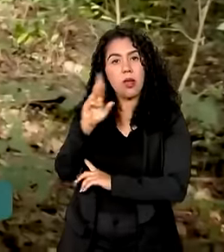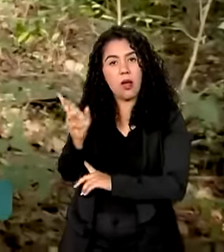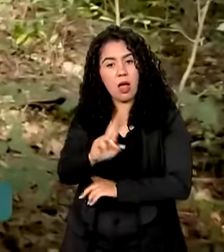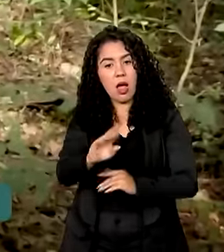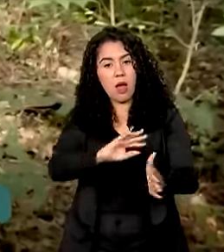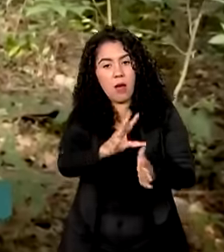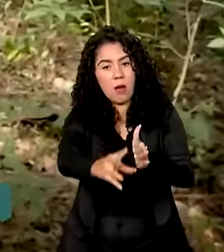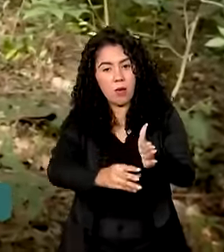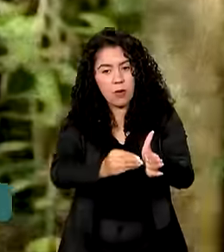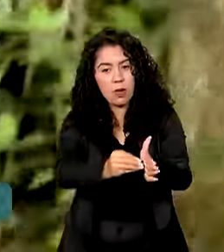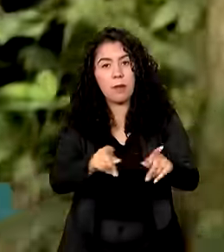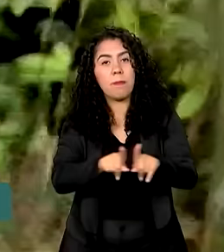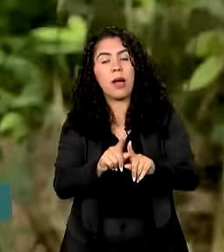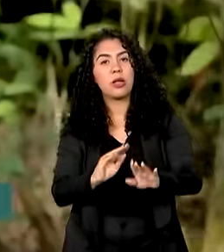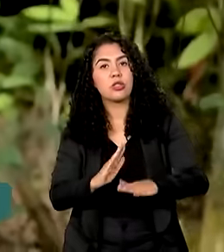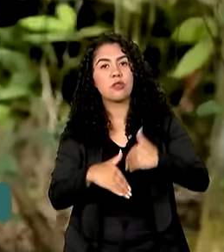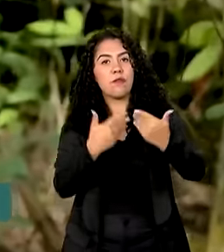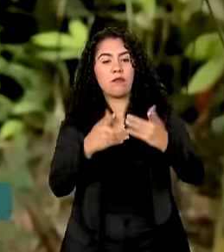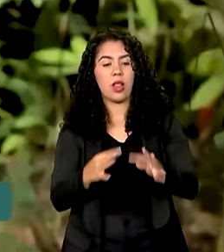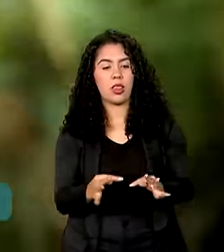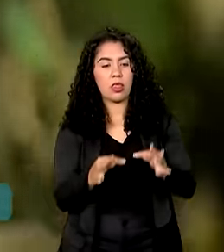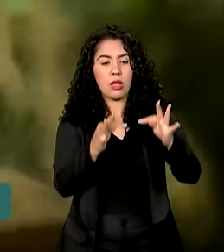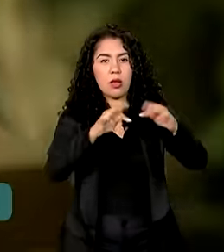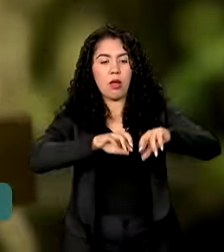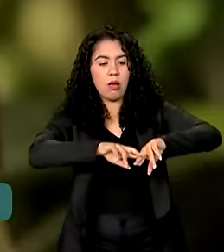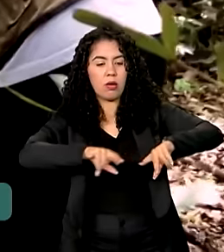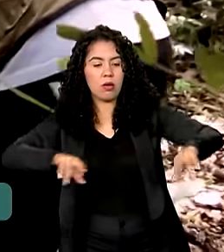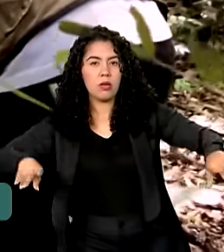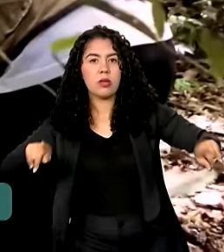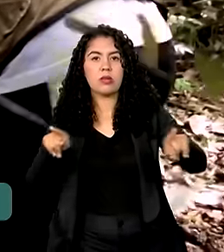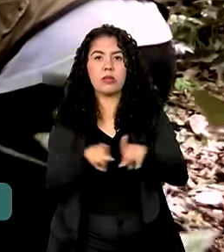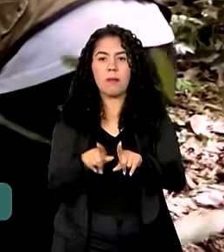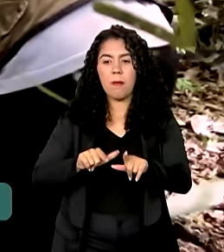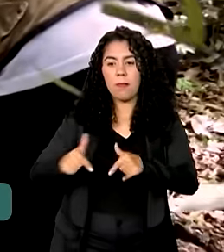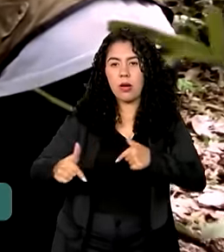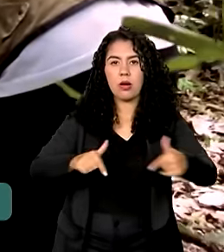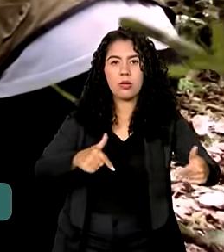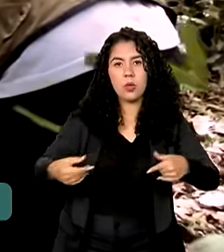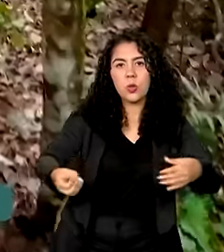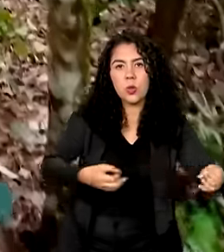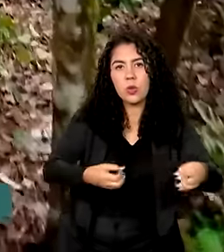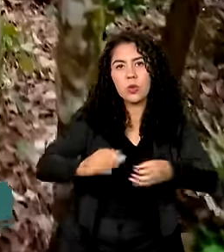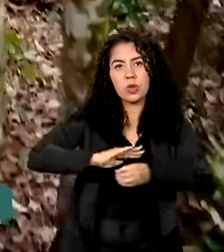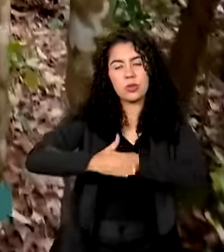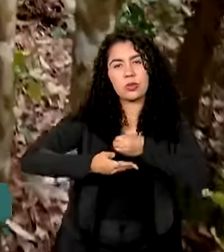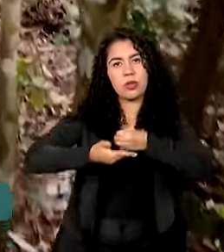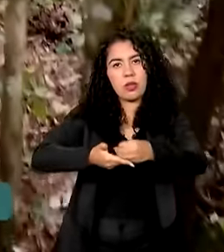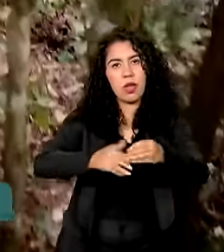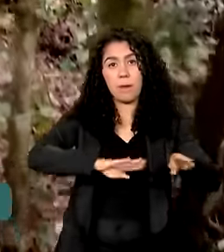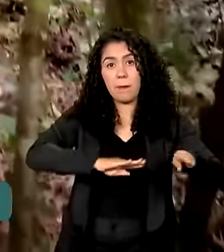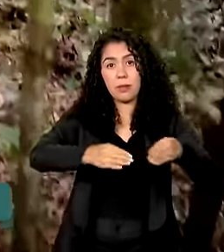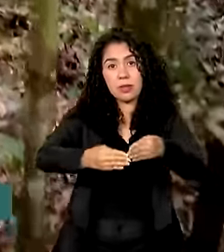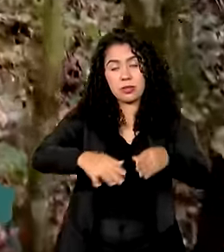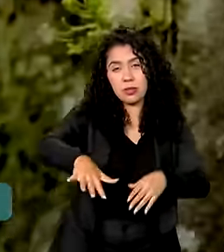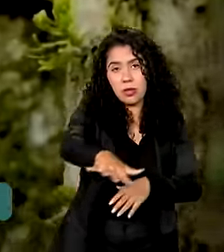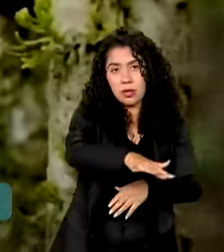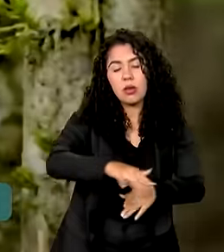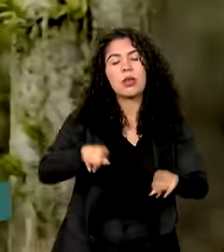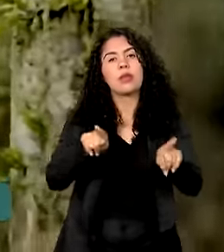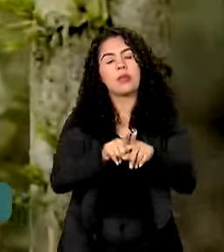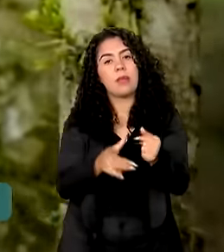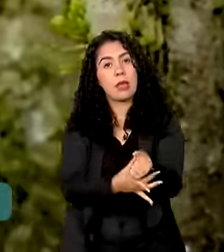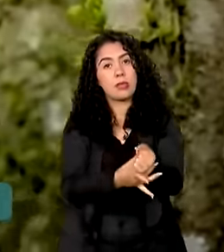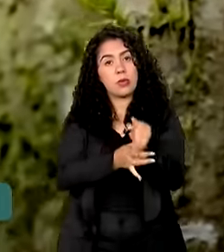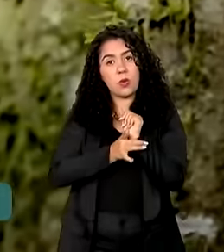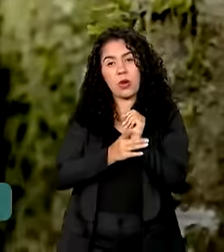desenvolvimento de tecnologias e atividades econômicas inovadoras e sustentáveis na região e também para a segurança alimentar